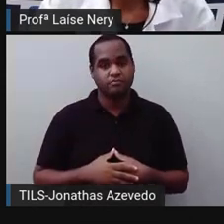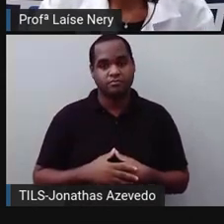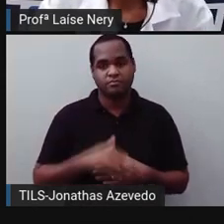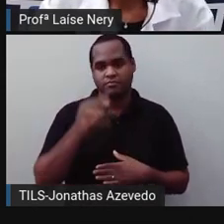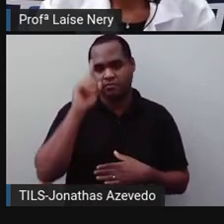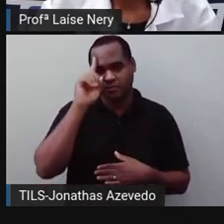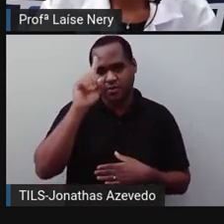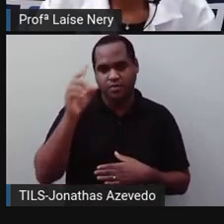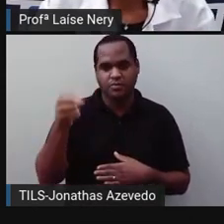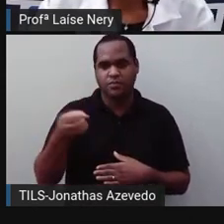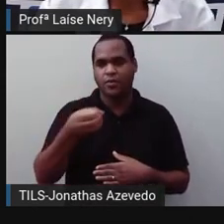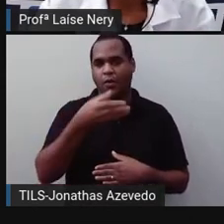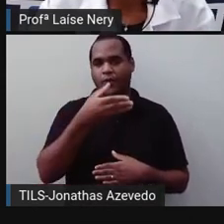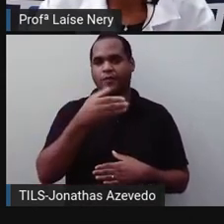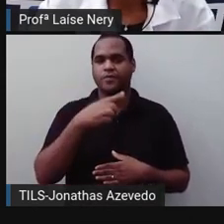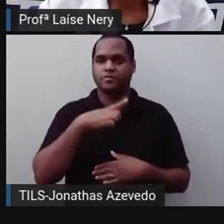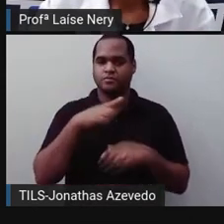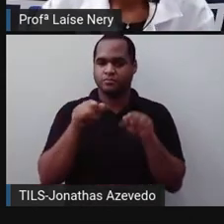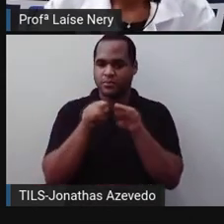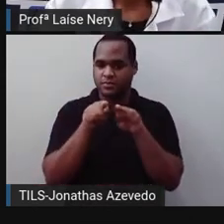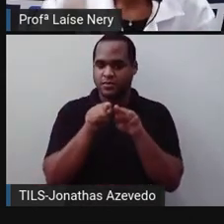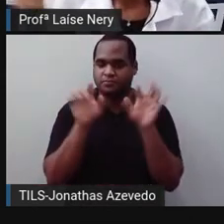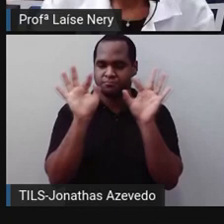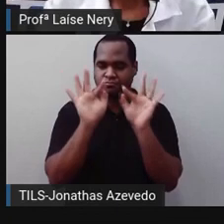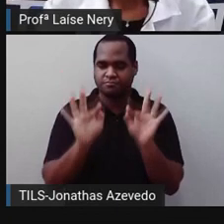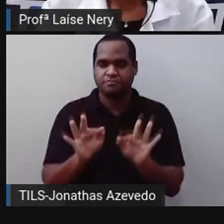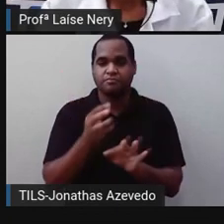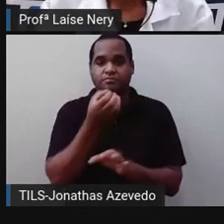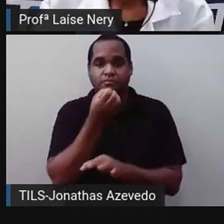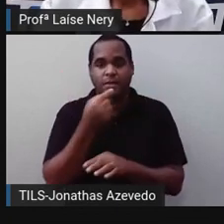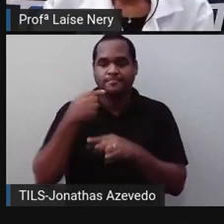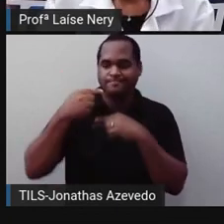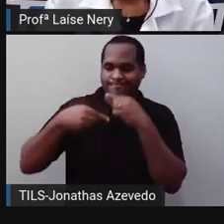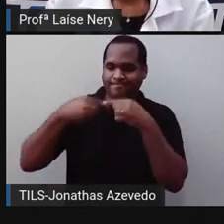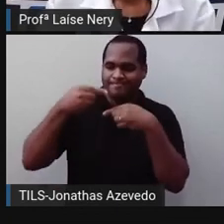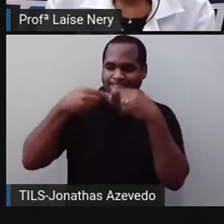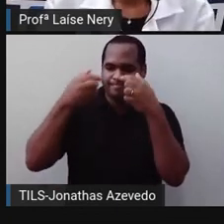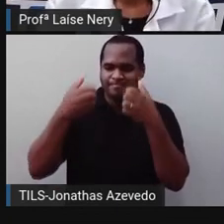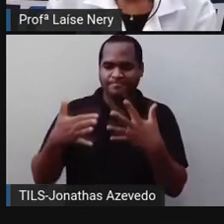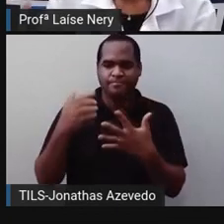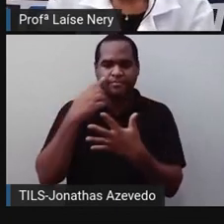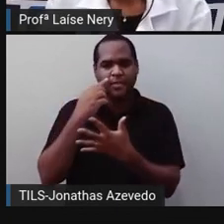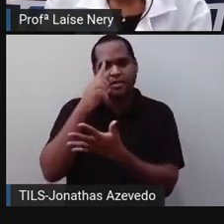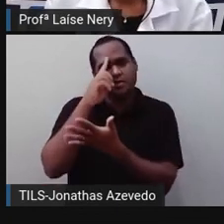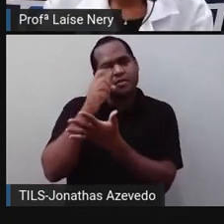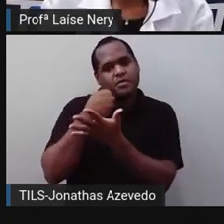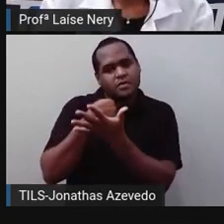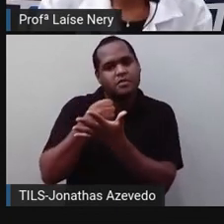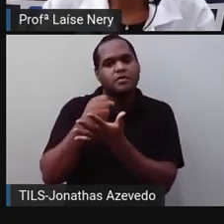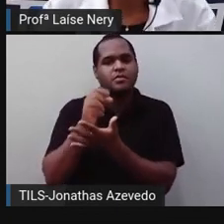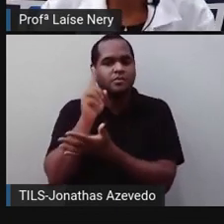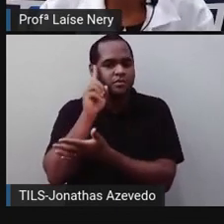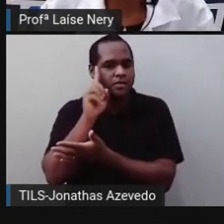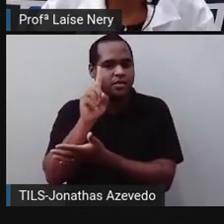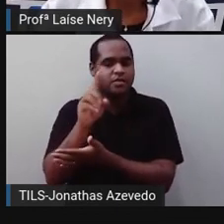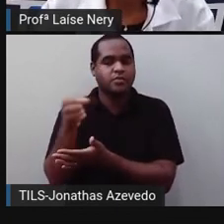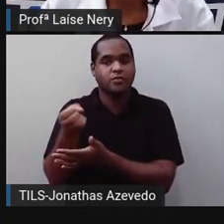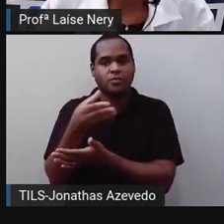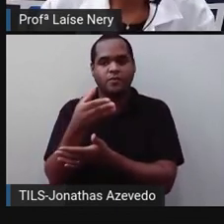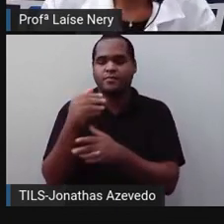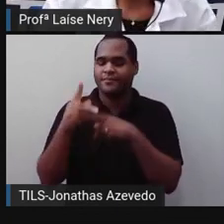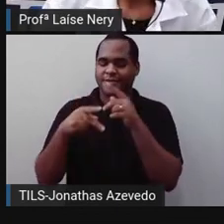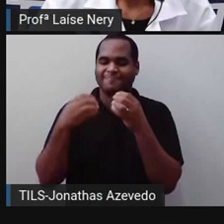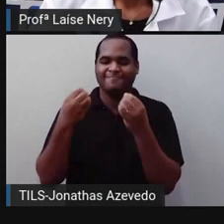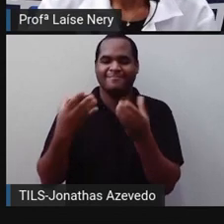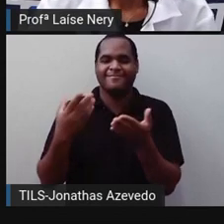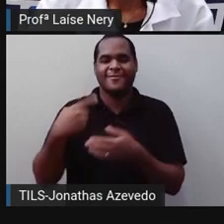também é uma felicidade. cada dia que nós acordamos, um novo dia é um presente para nós.